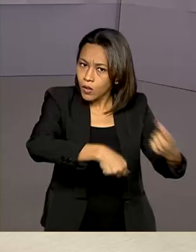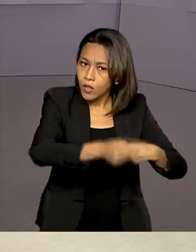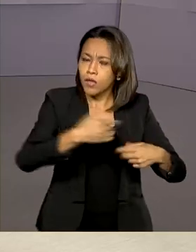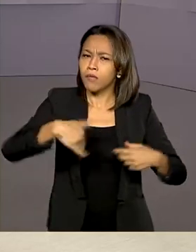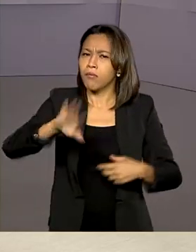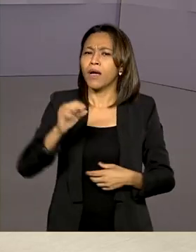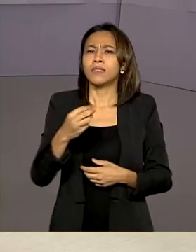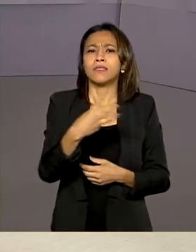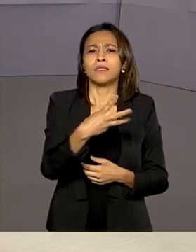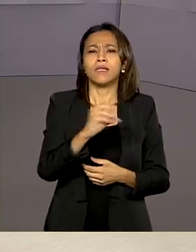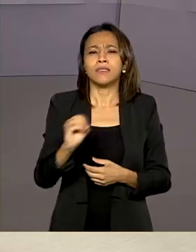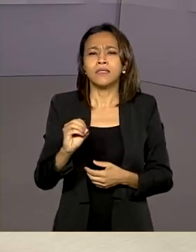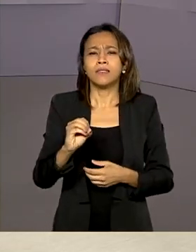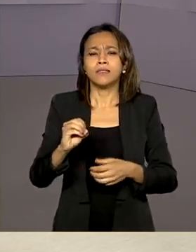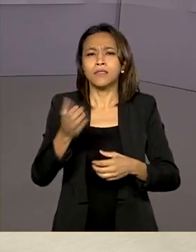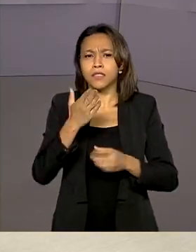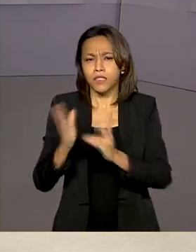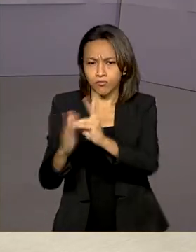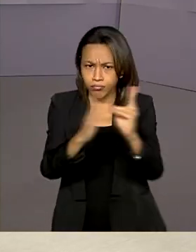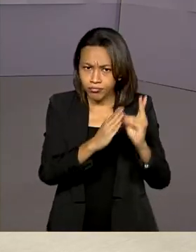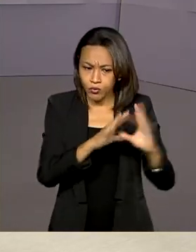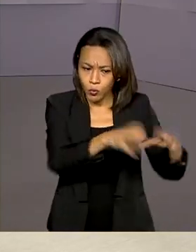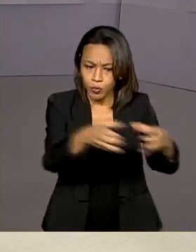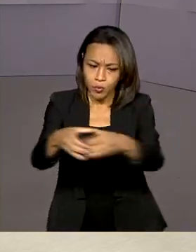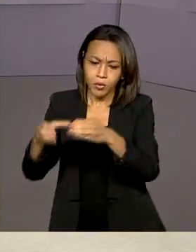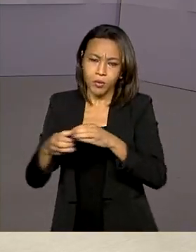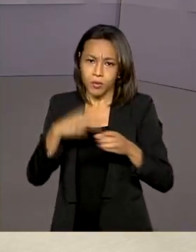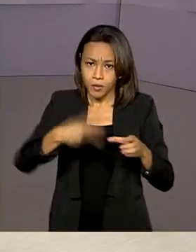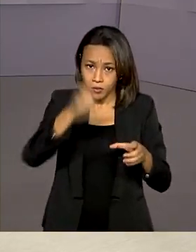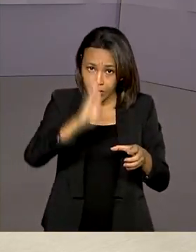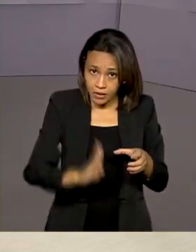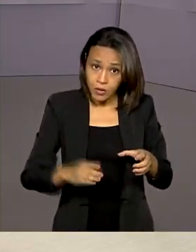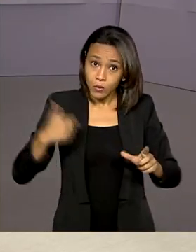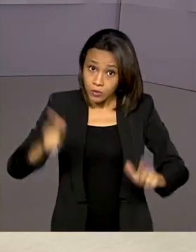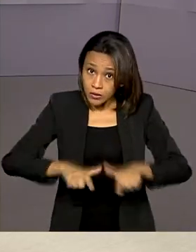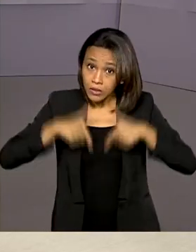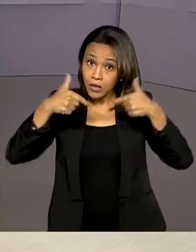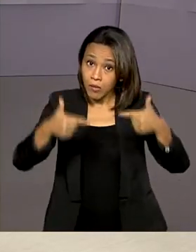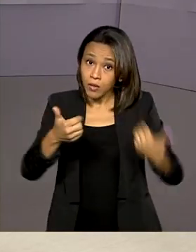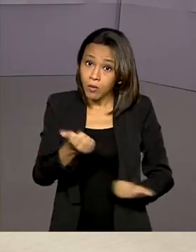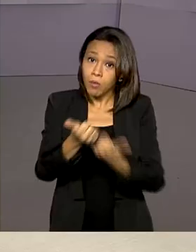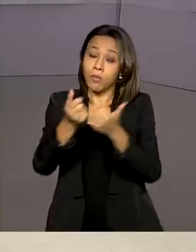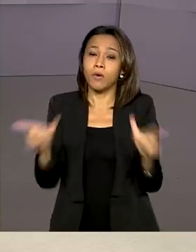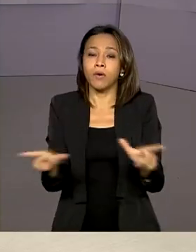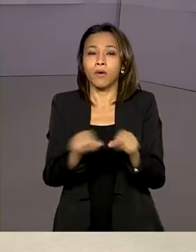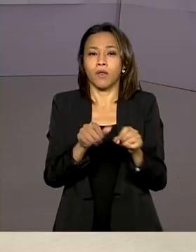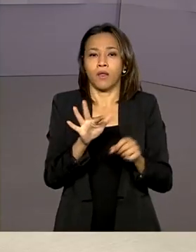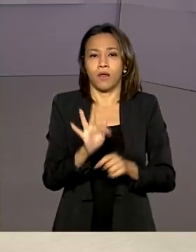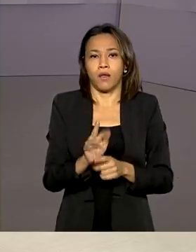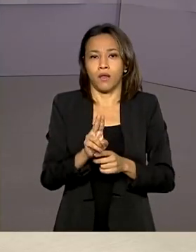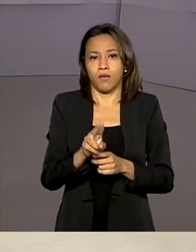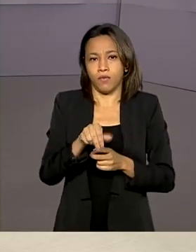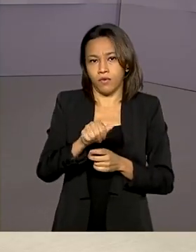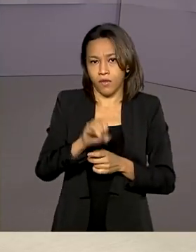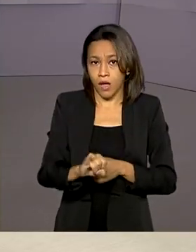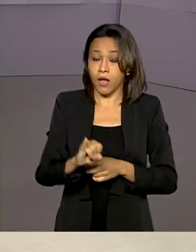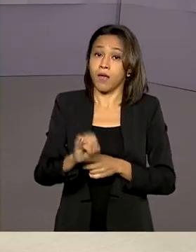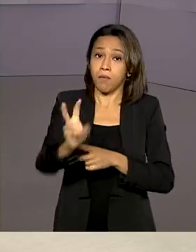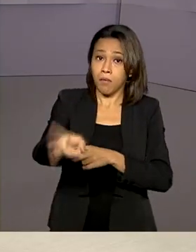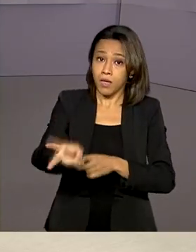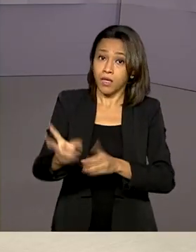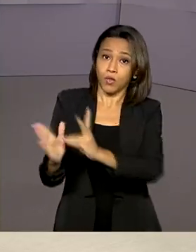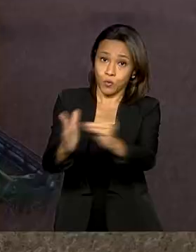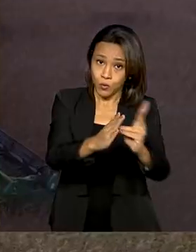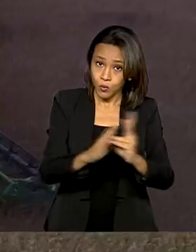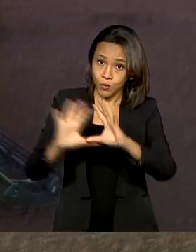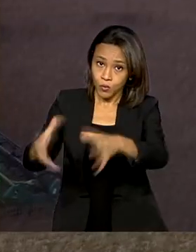etnias indígenas no país. As ações desenvolvidas com o apoio da FUNAI ajudam os índios a permanecerem nas aldeias.